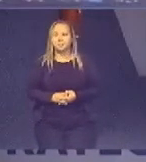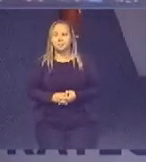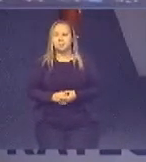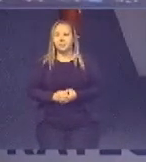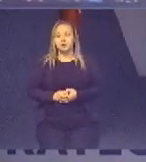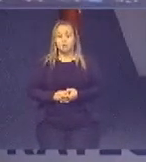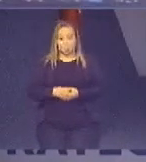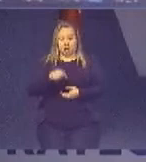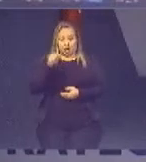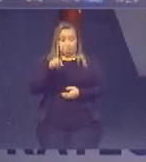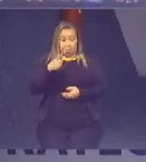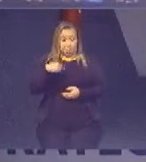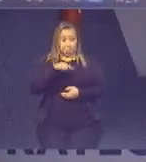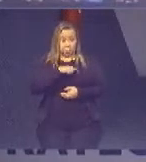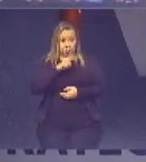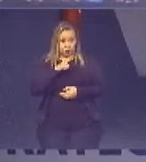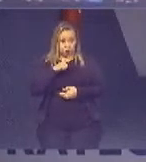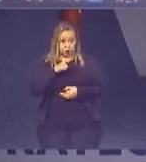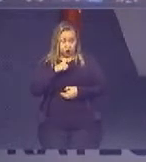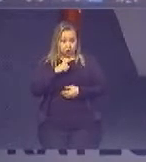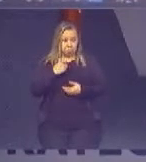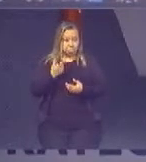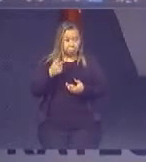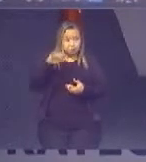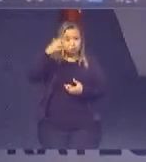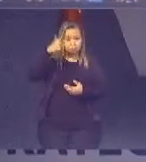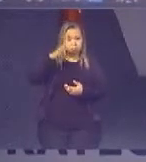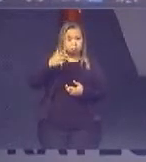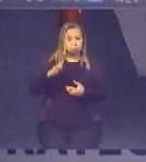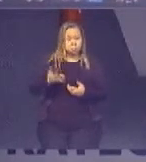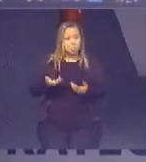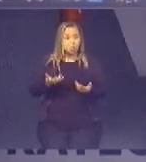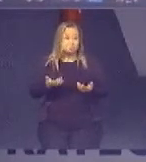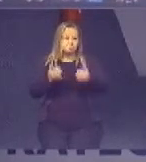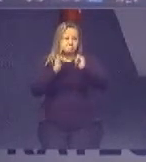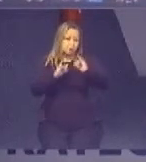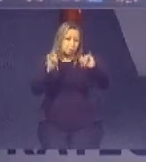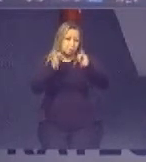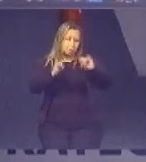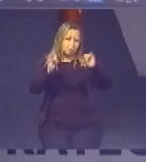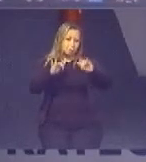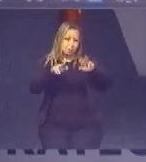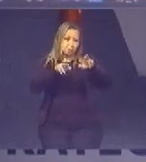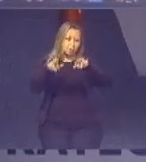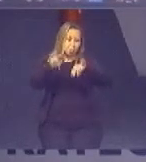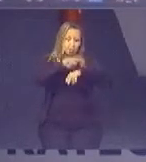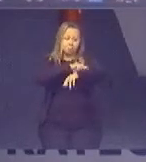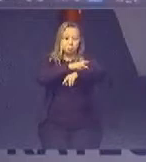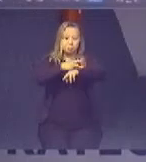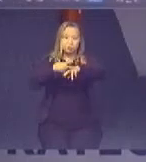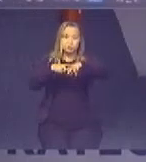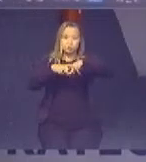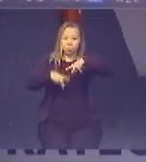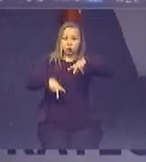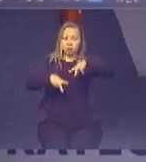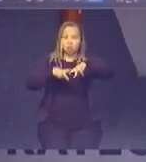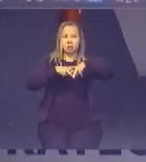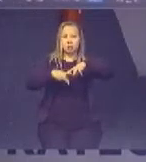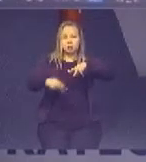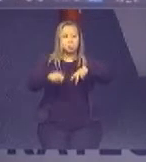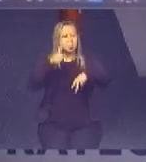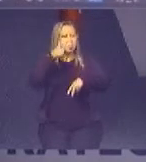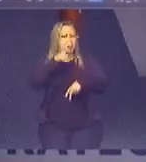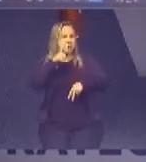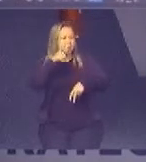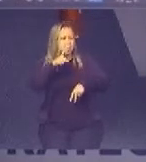Aqui nós temos uma promoção de igualdade de gênero e empoderamento de todas as mulheres e meninas em todos